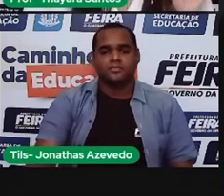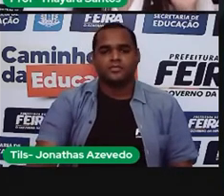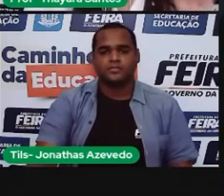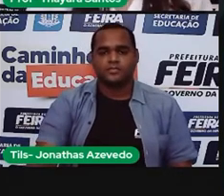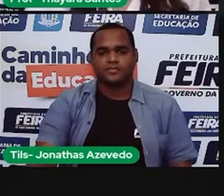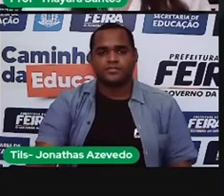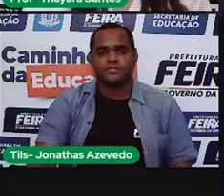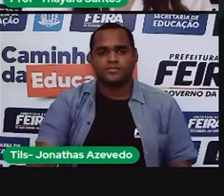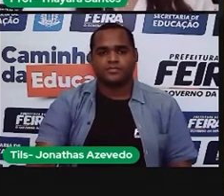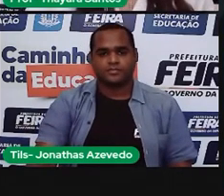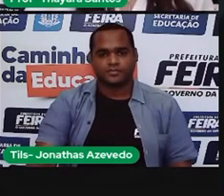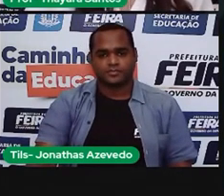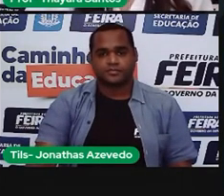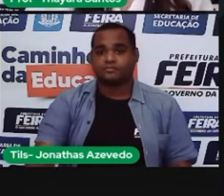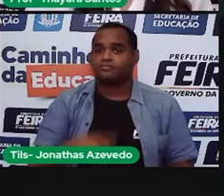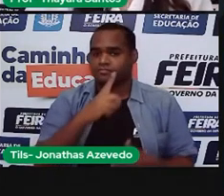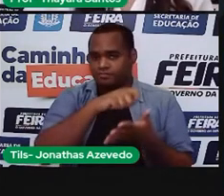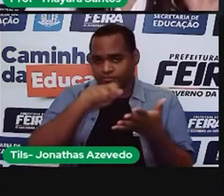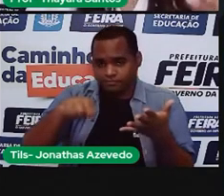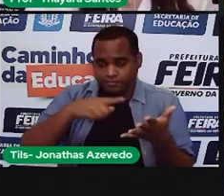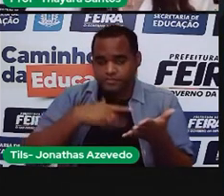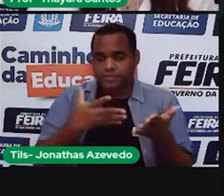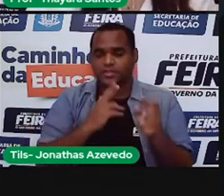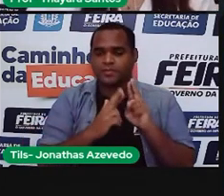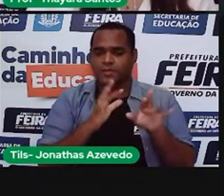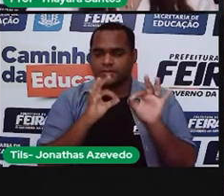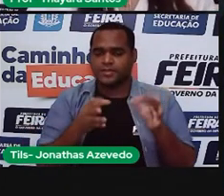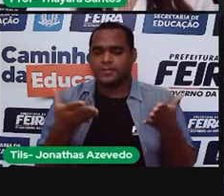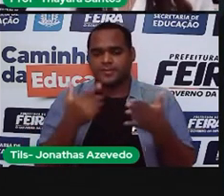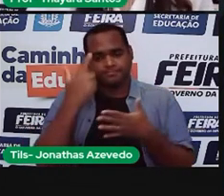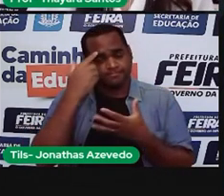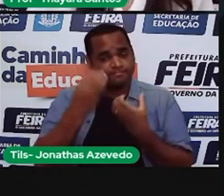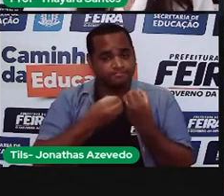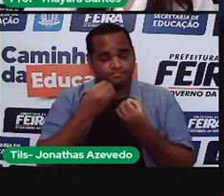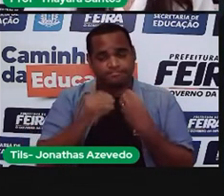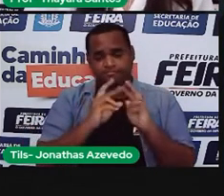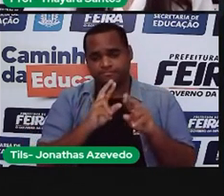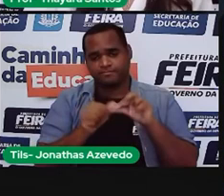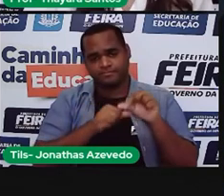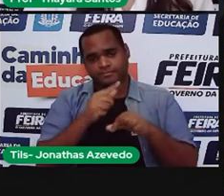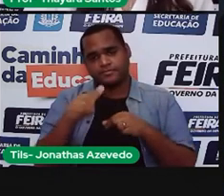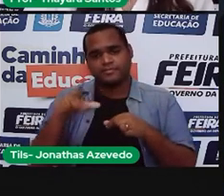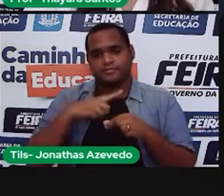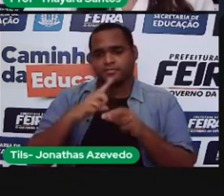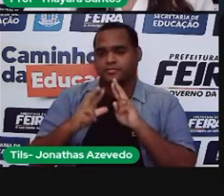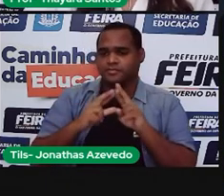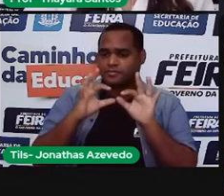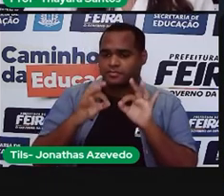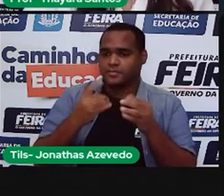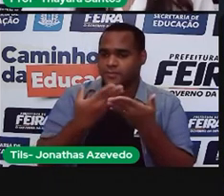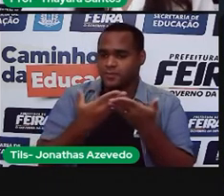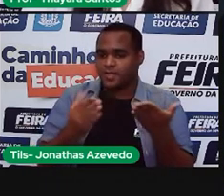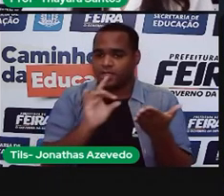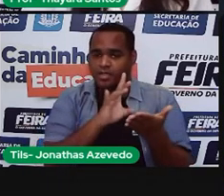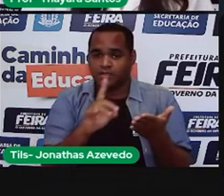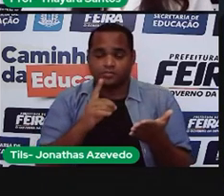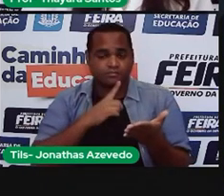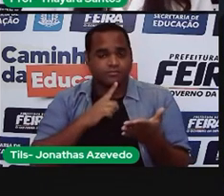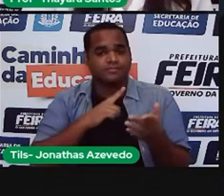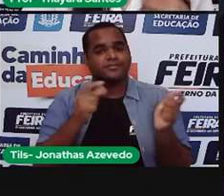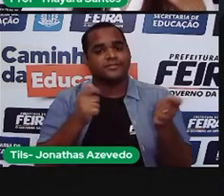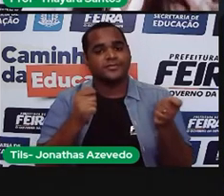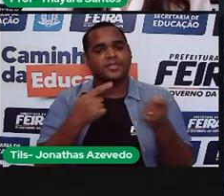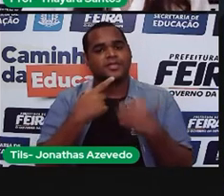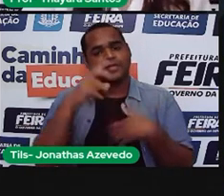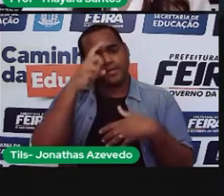Então, vocês anotaram tudo que a gente conversou aqui hoje? Já estão pensando em estratégias aí para mudar essa situação? Eu espero que sim, viu? Então, espero que